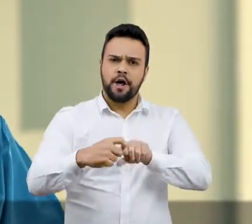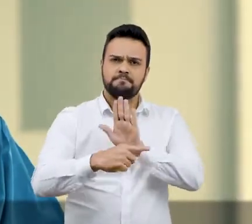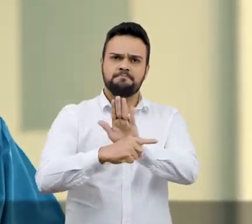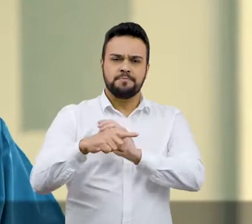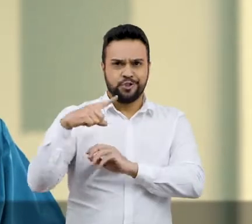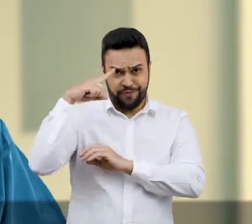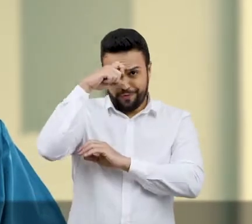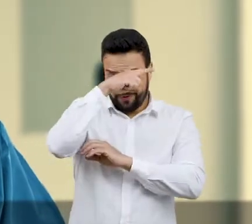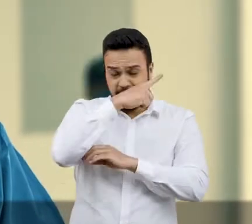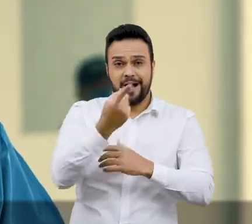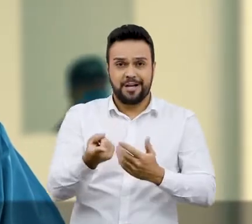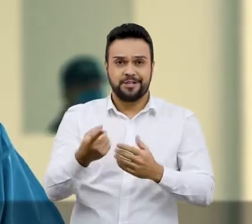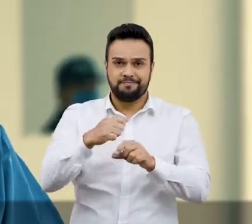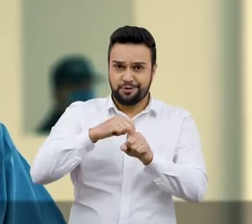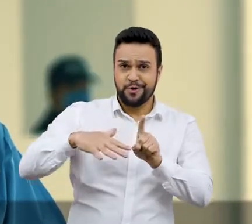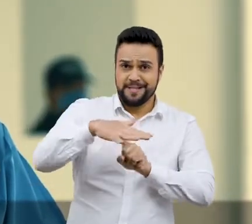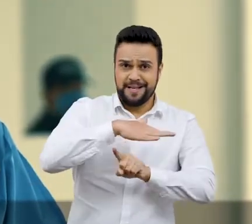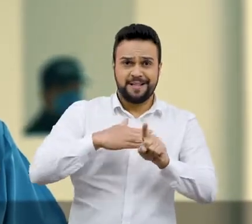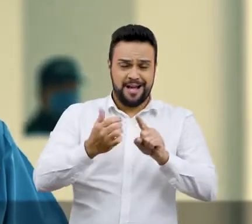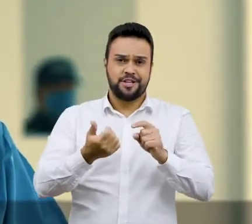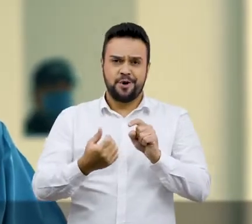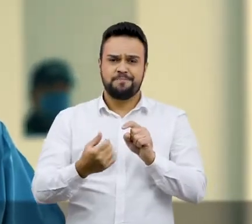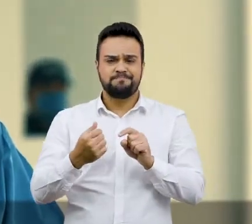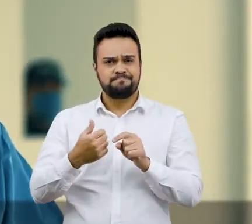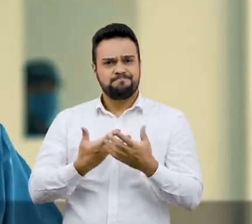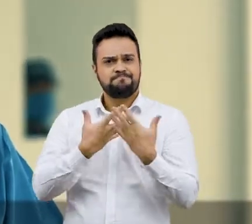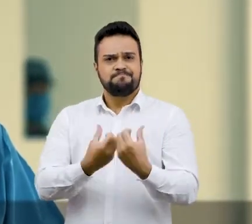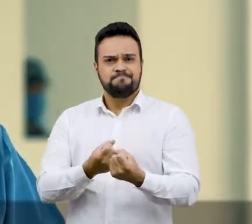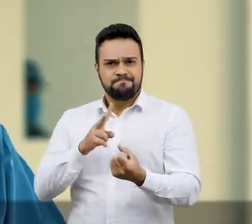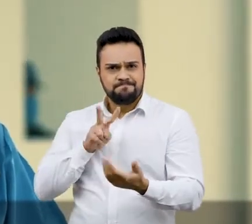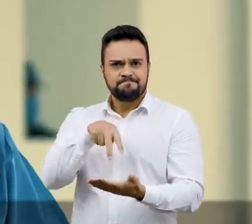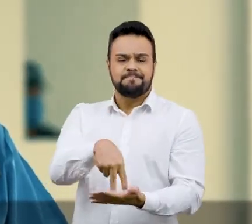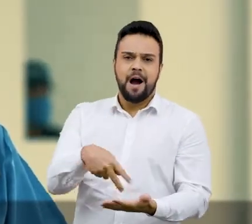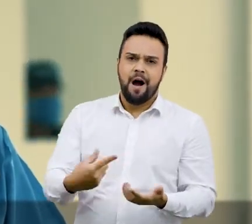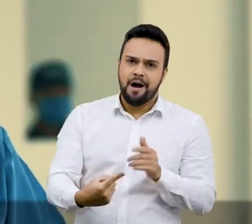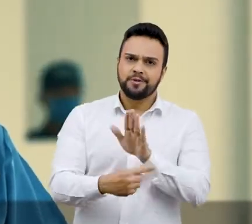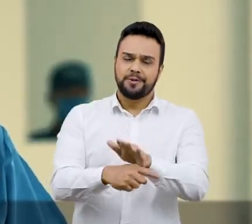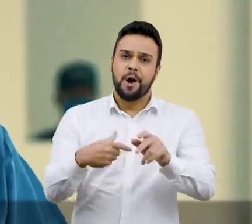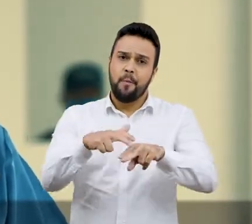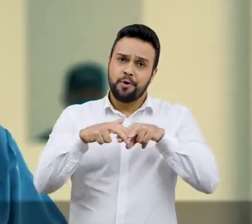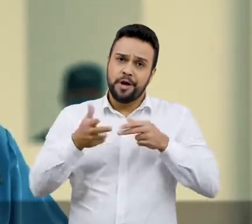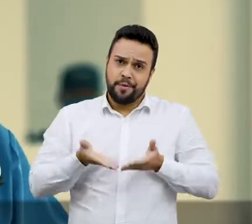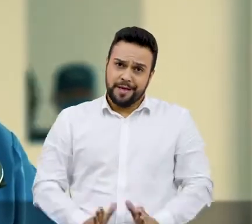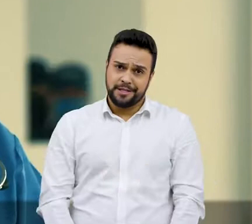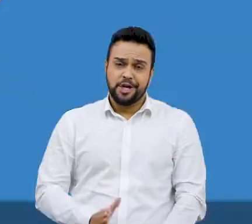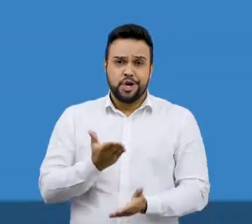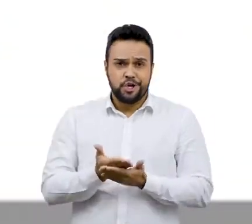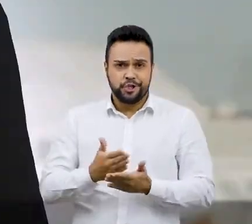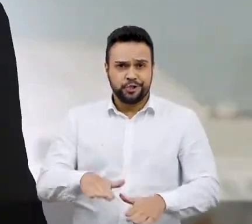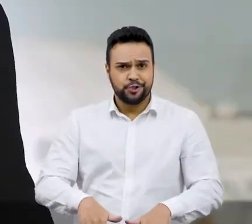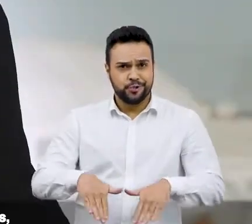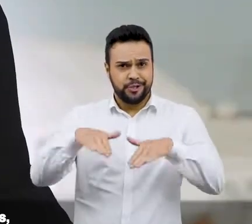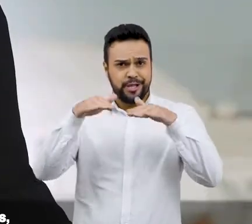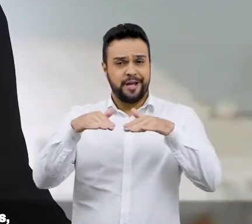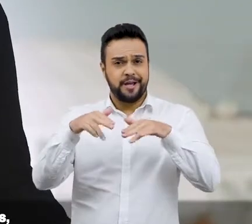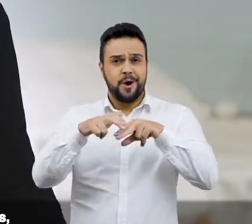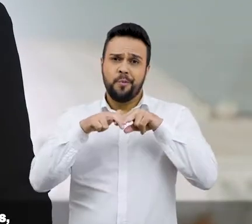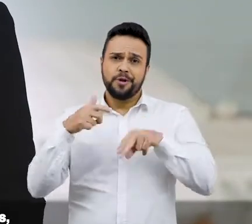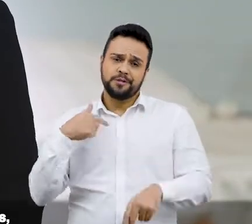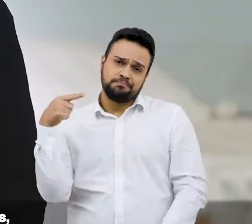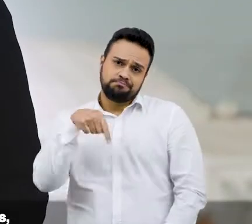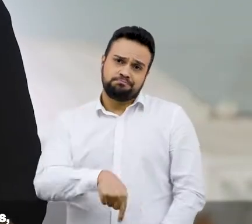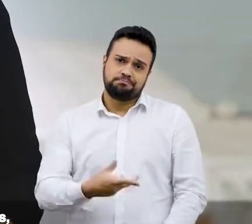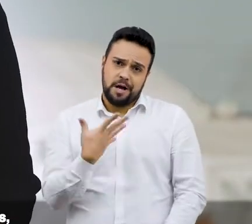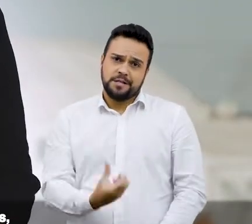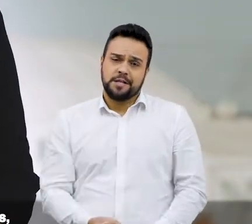A honra para a sociedade é toda minha. Foi para isso que eu nasci, para isso que eu estudei e para isso que eu estou aqui. O governo federal,